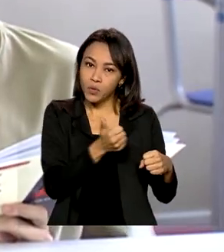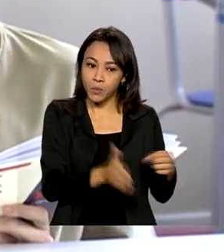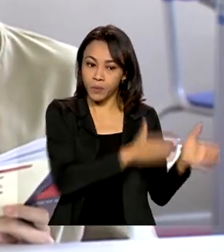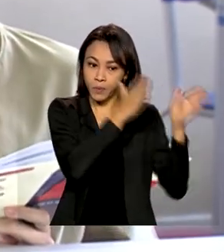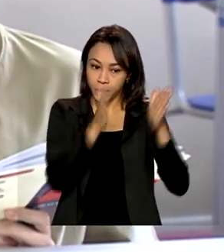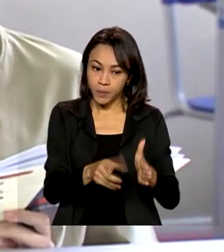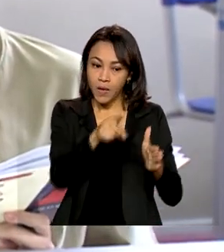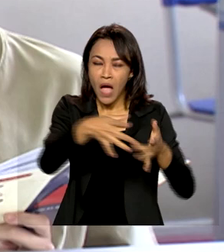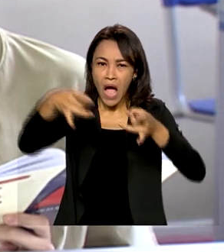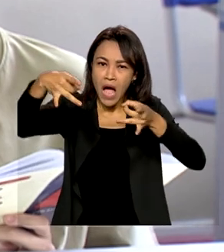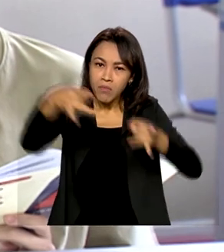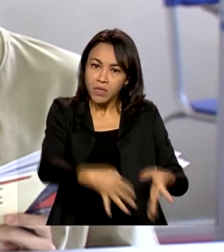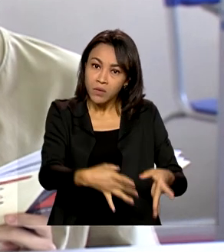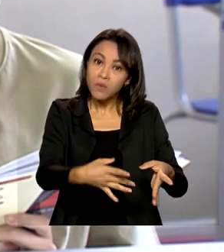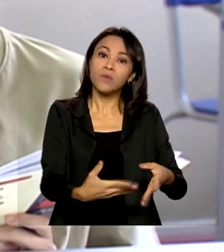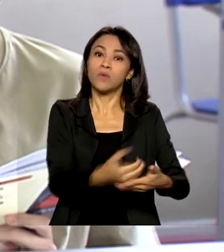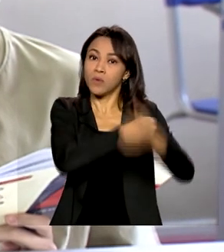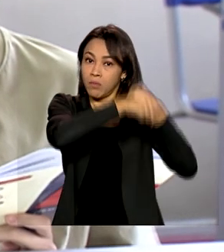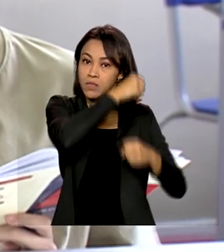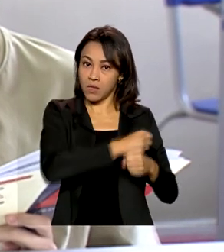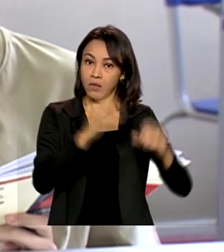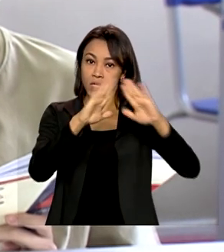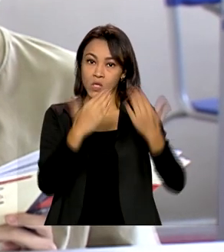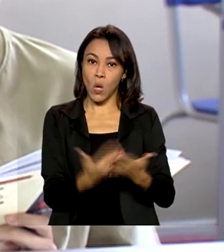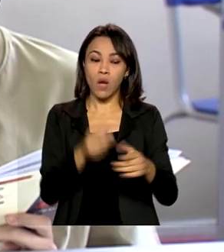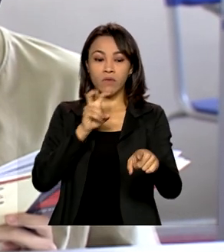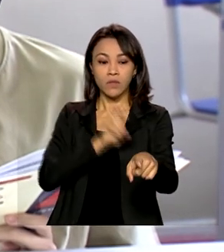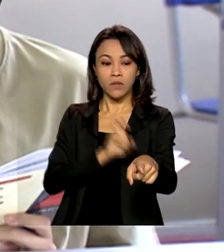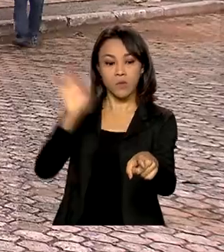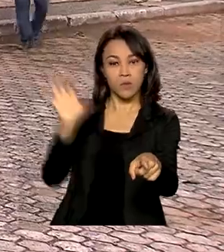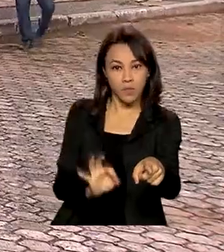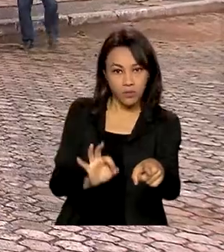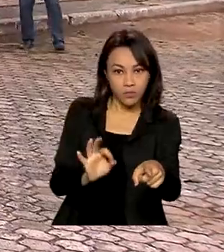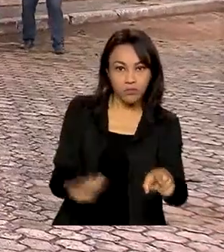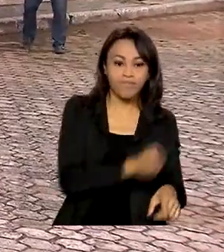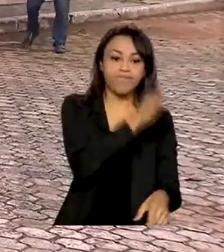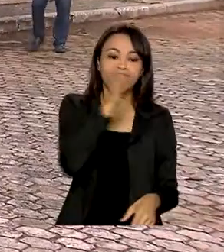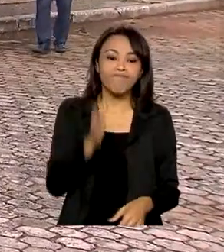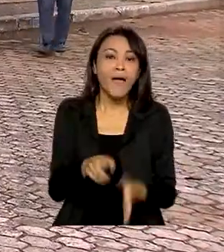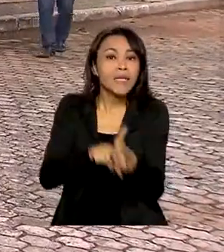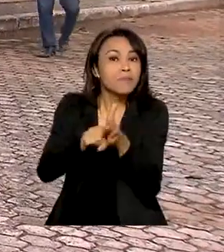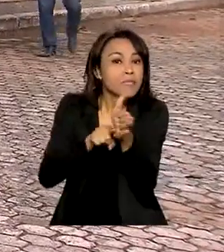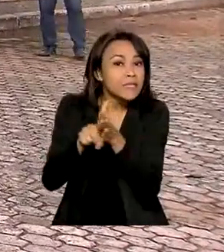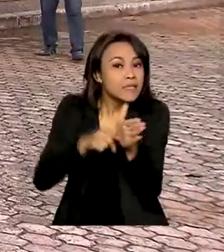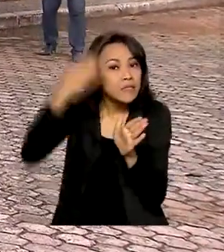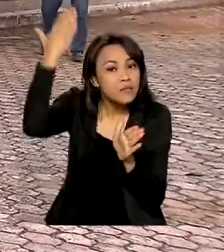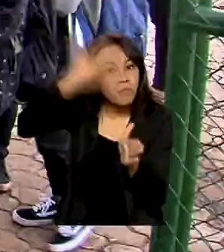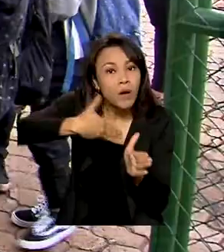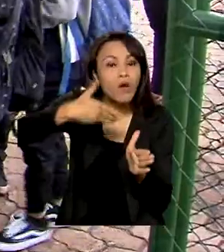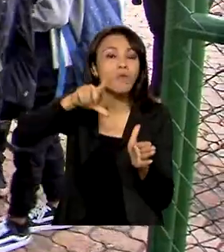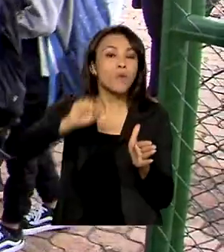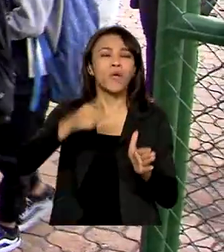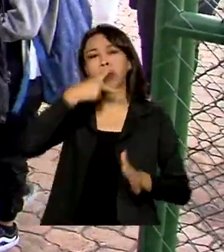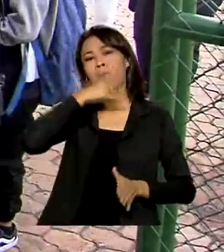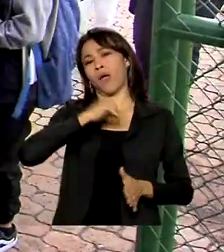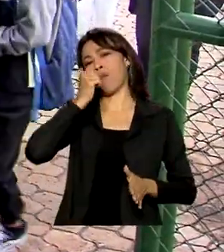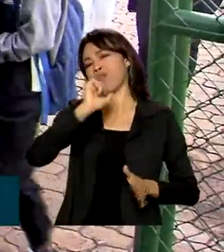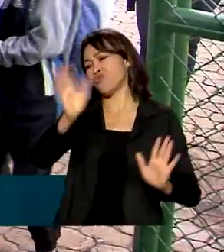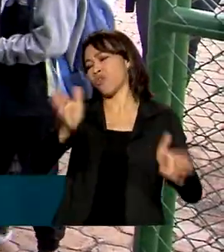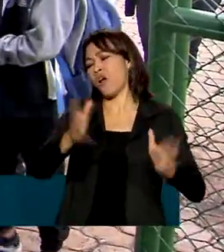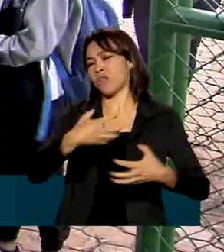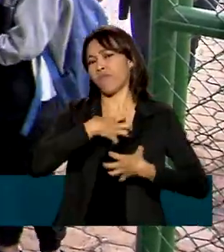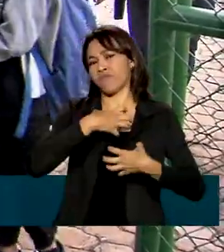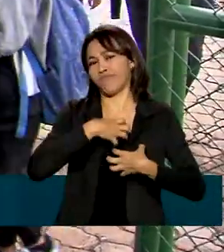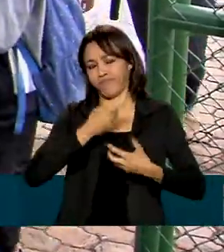abandono no decorrer do ano passado alcançou 5%. As pesquisas só confirmam o os pais já haviam sentido